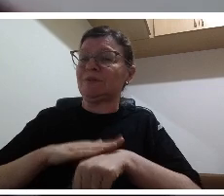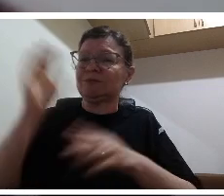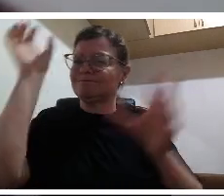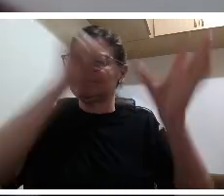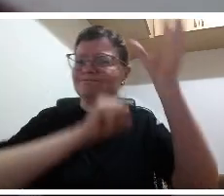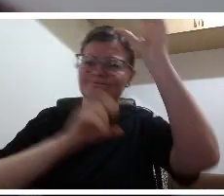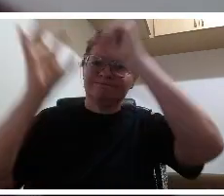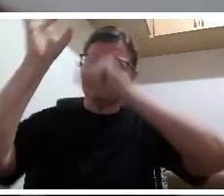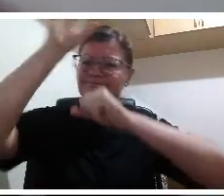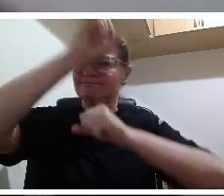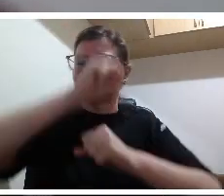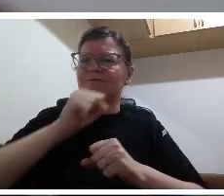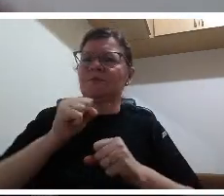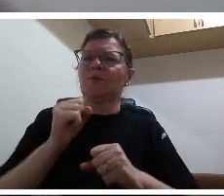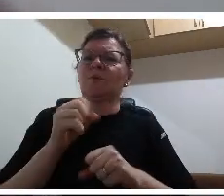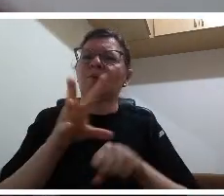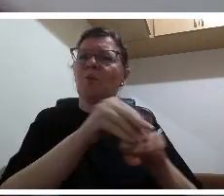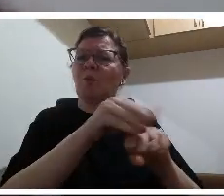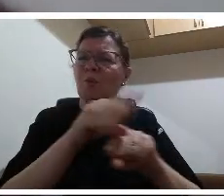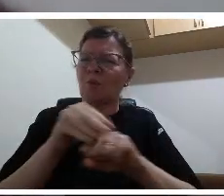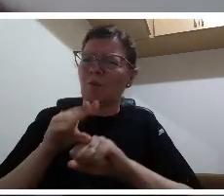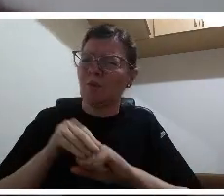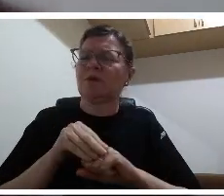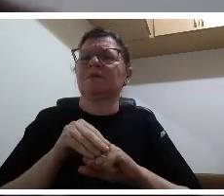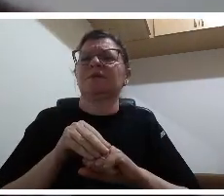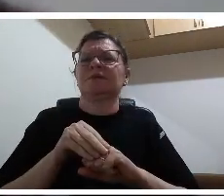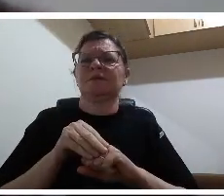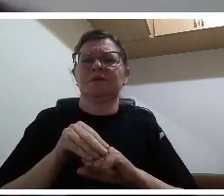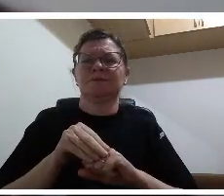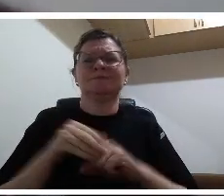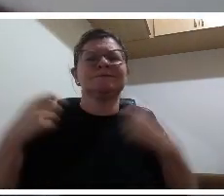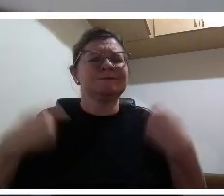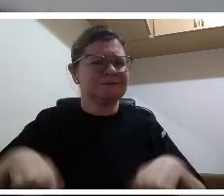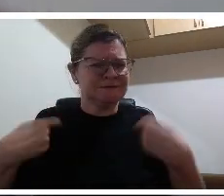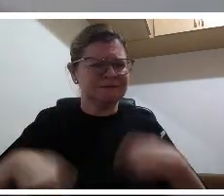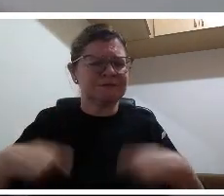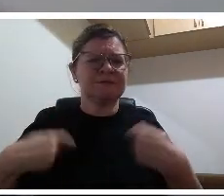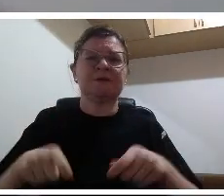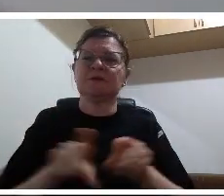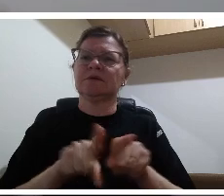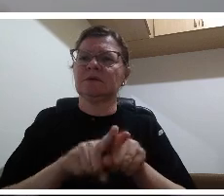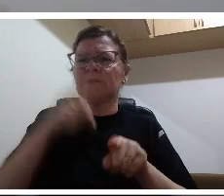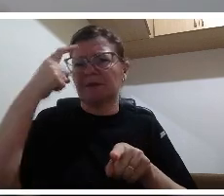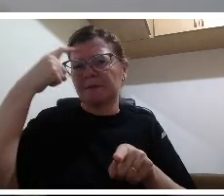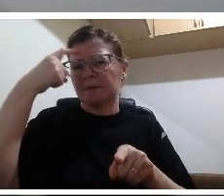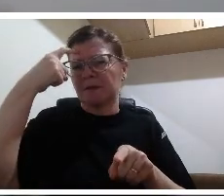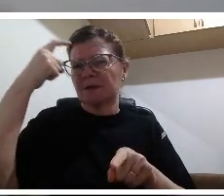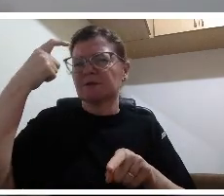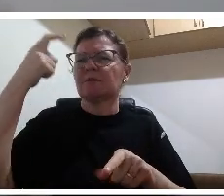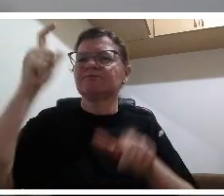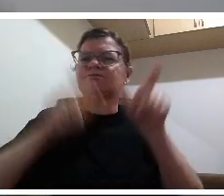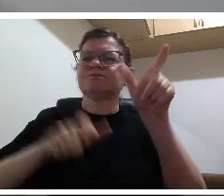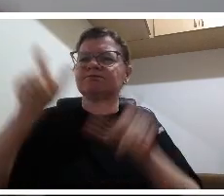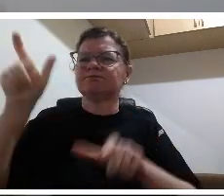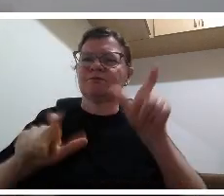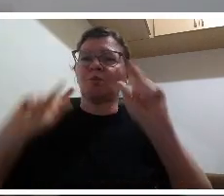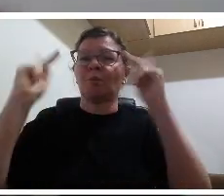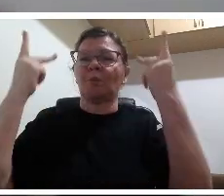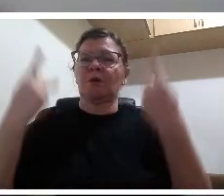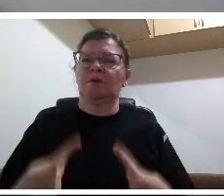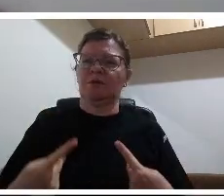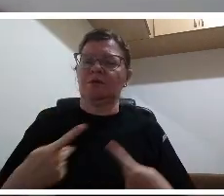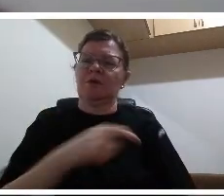profissionais principalmente na nossa vida acho que é um momento que tanto quanto nós nos voltamos e pensamos o